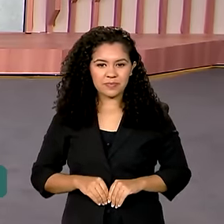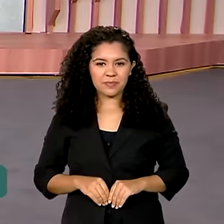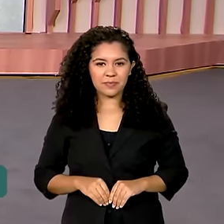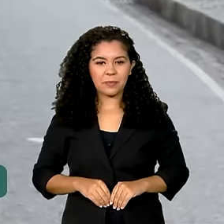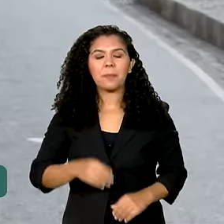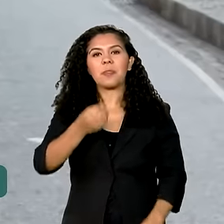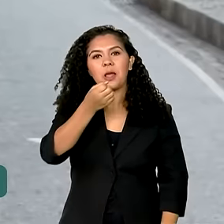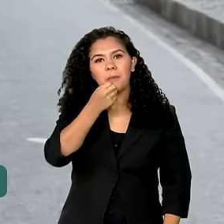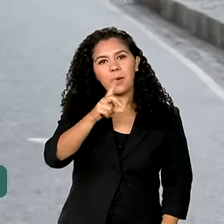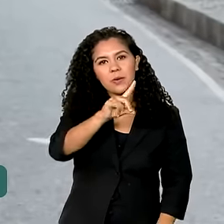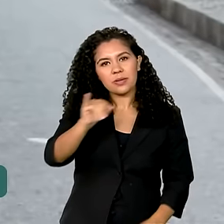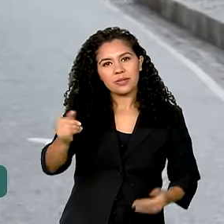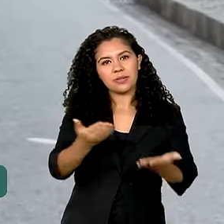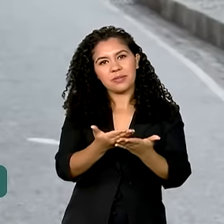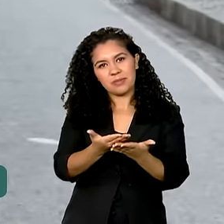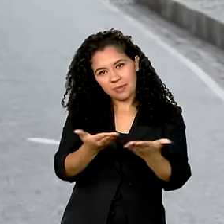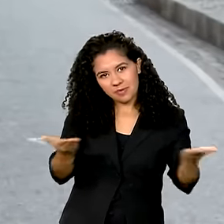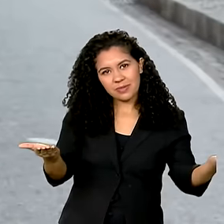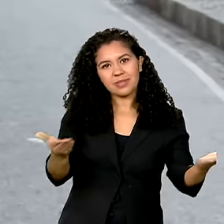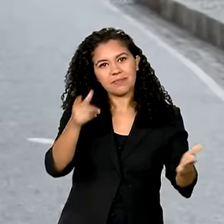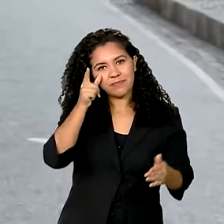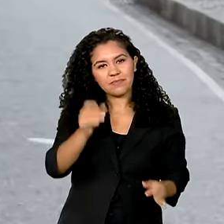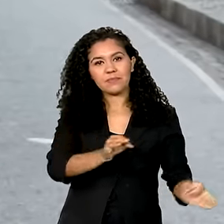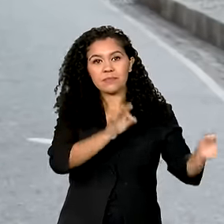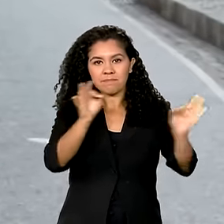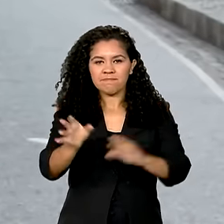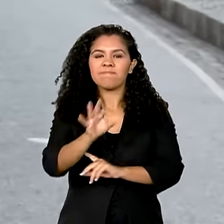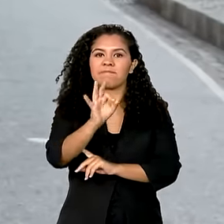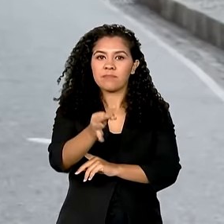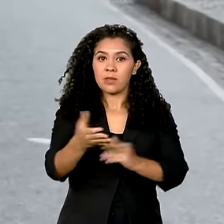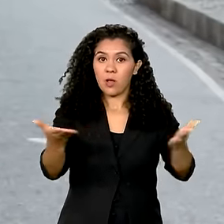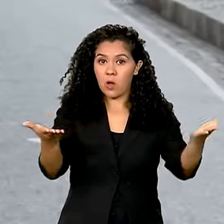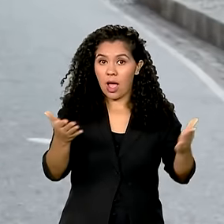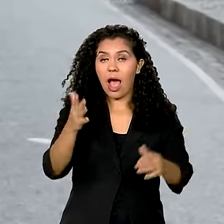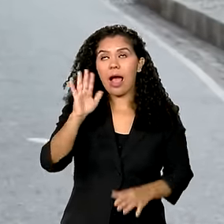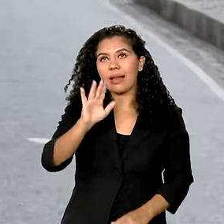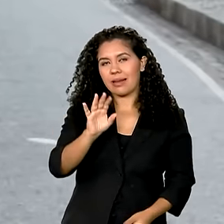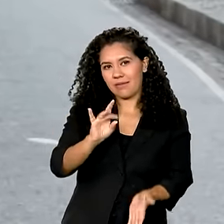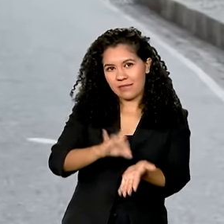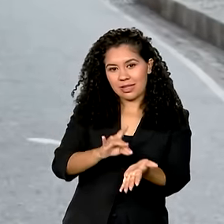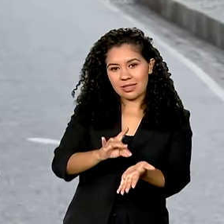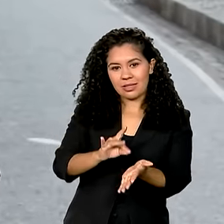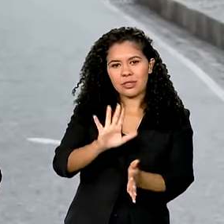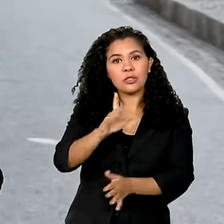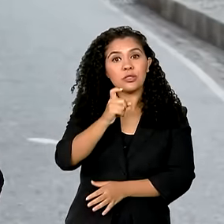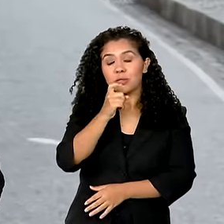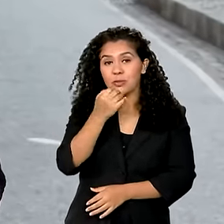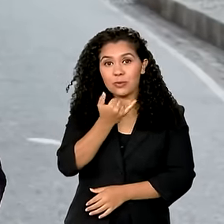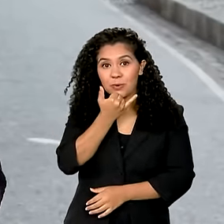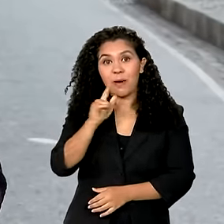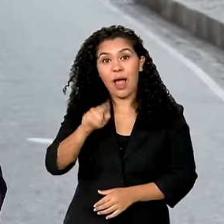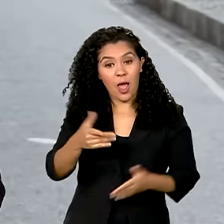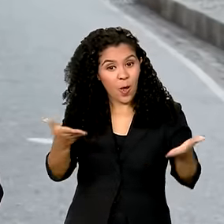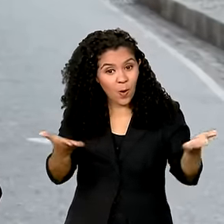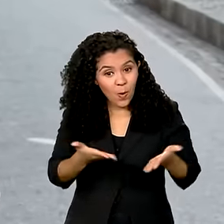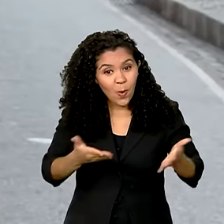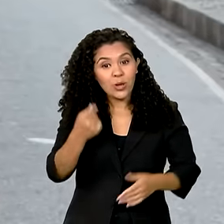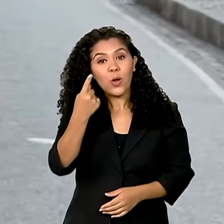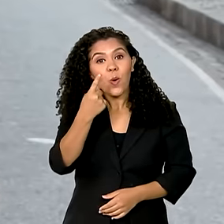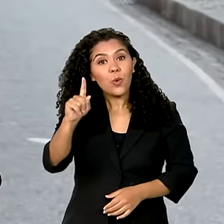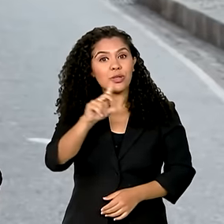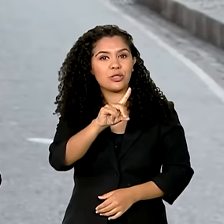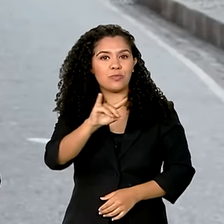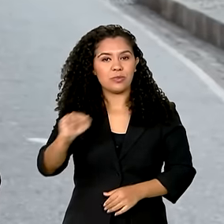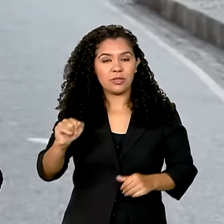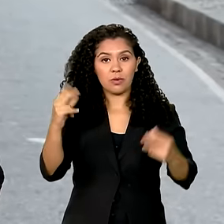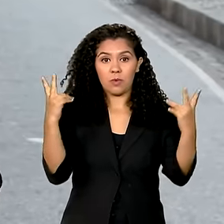Bom dia para você, Vanessa. Bom dia a todos. É isso mesmo. Como você disse, hoje, amanhã, né? Não, mentira. Hoje é o último dia para os motoristas